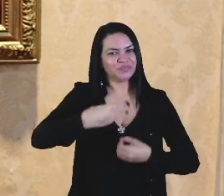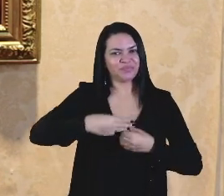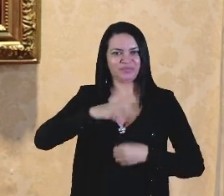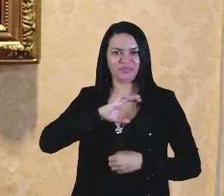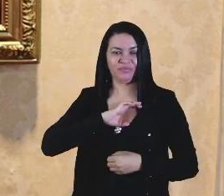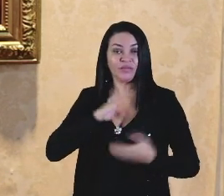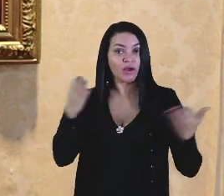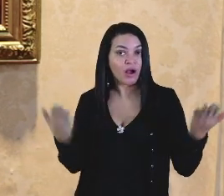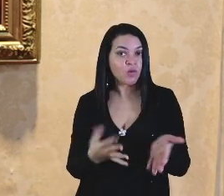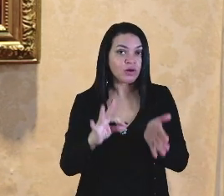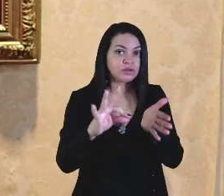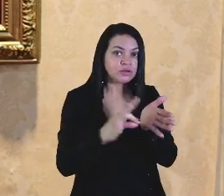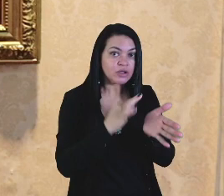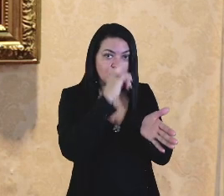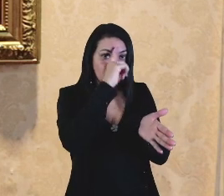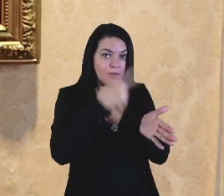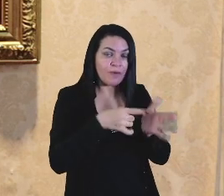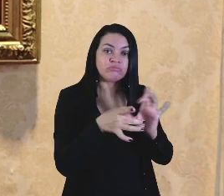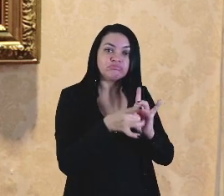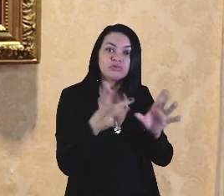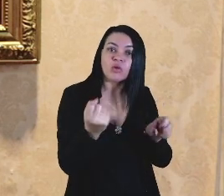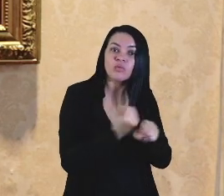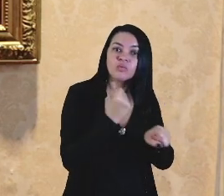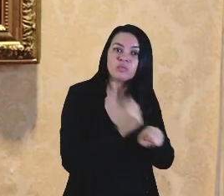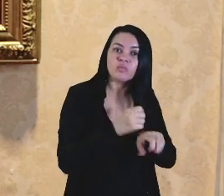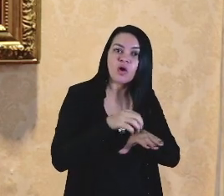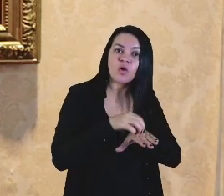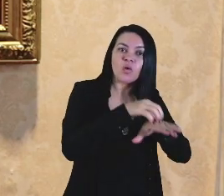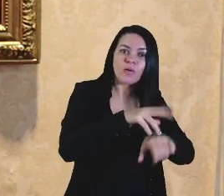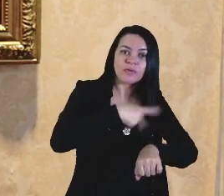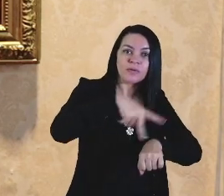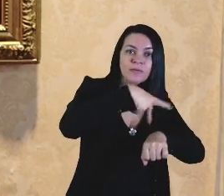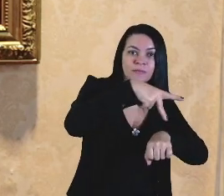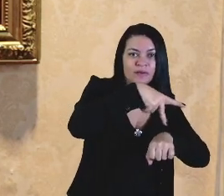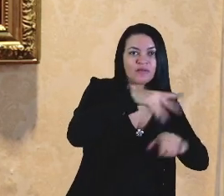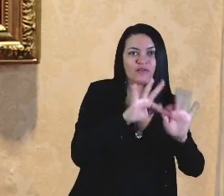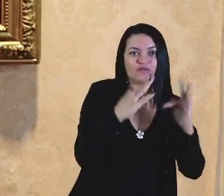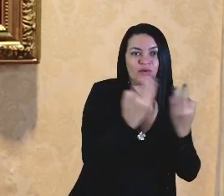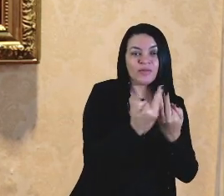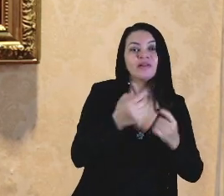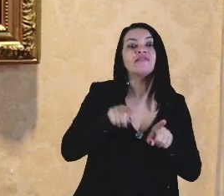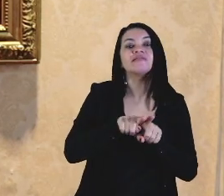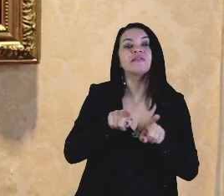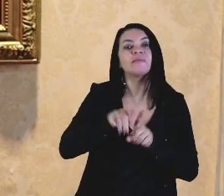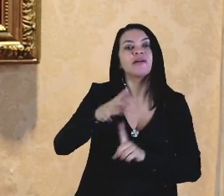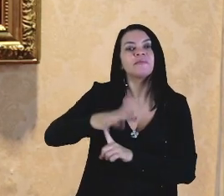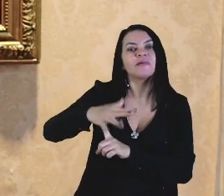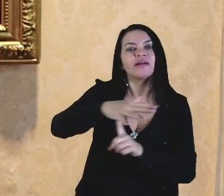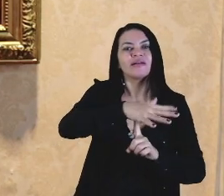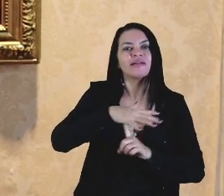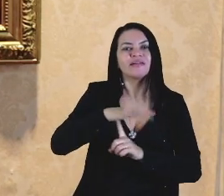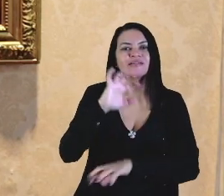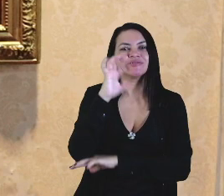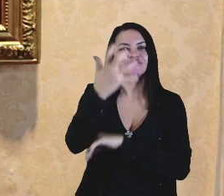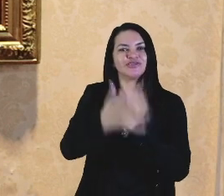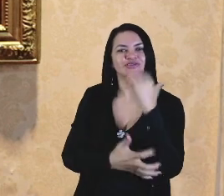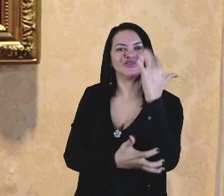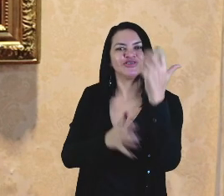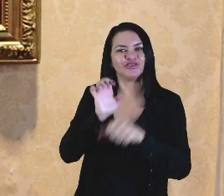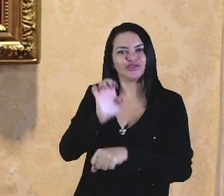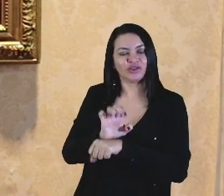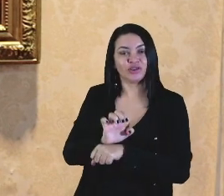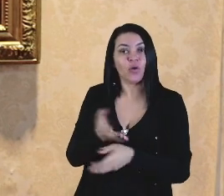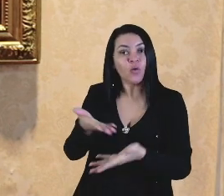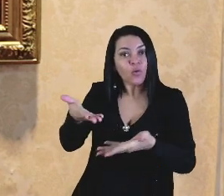para as assinaturas das ordens de serviço de construção da Praça da Família e Parque Estadual. Convidamos